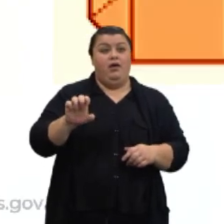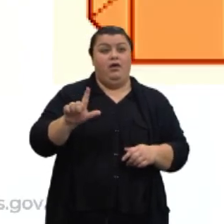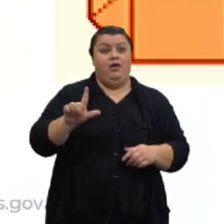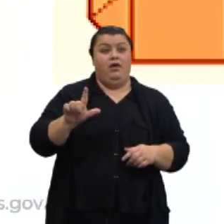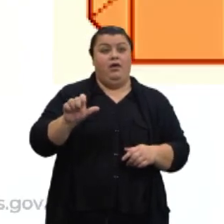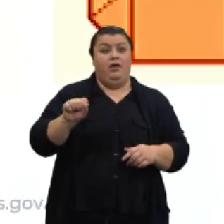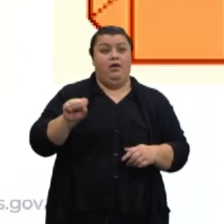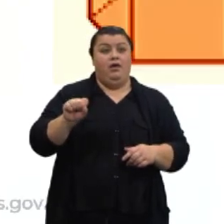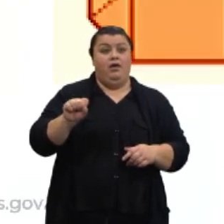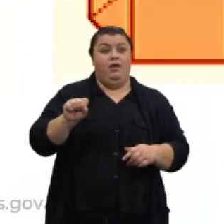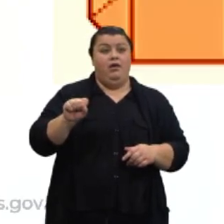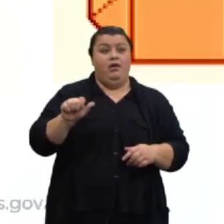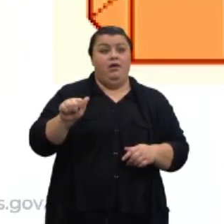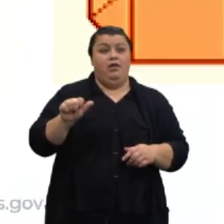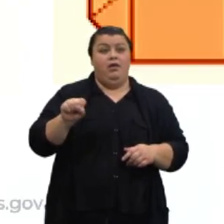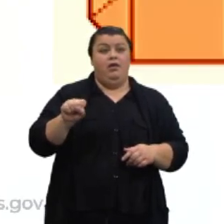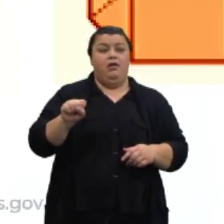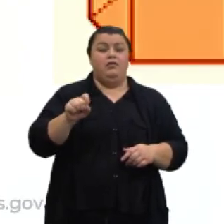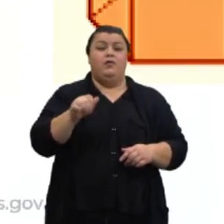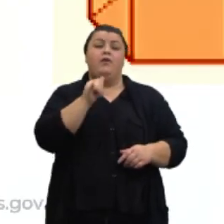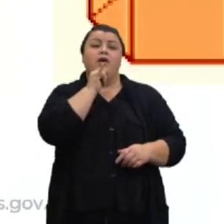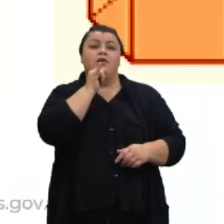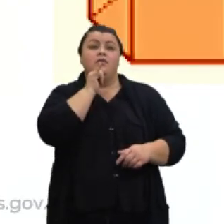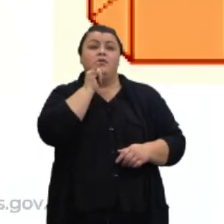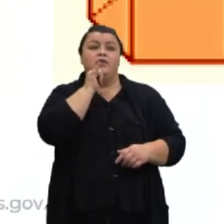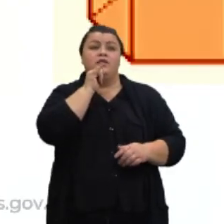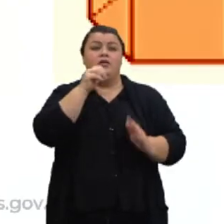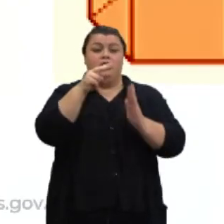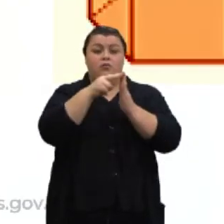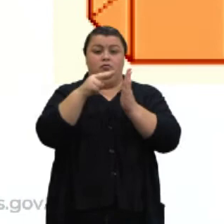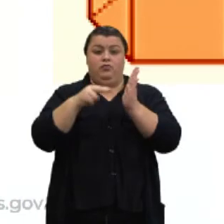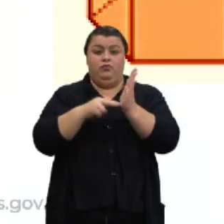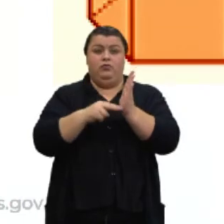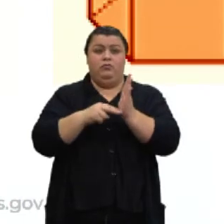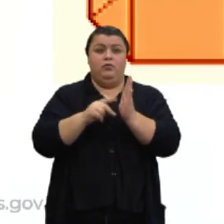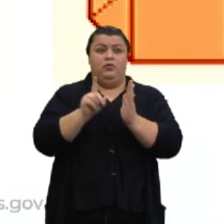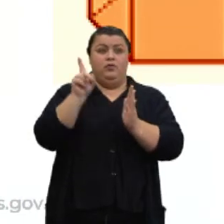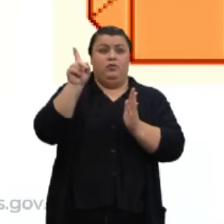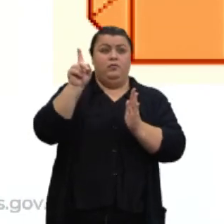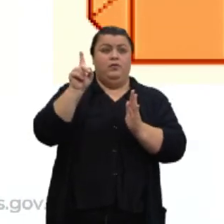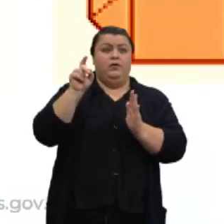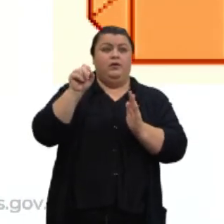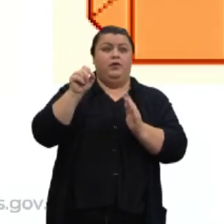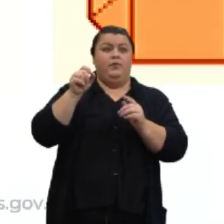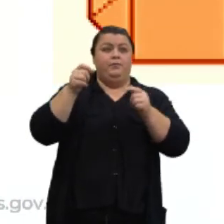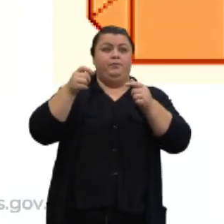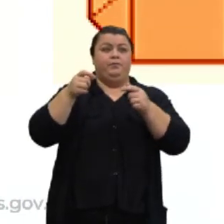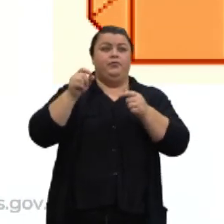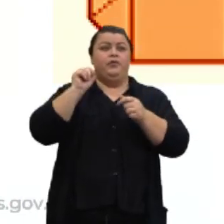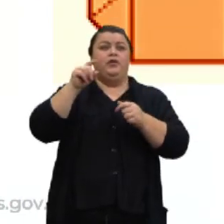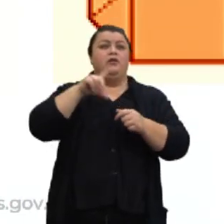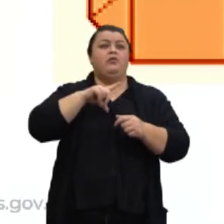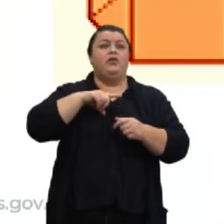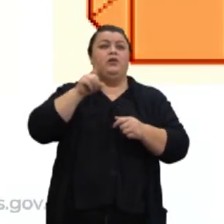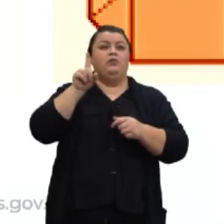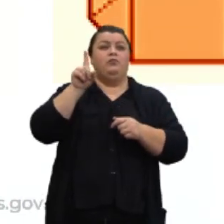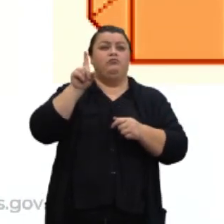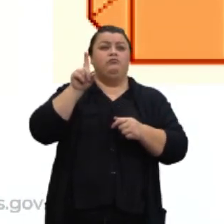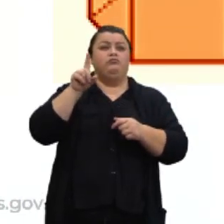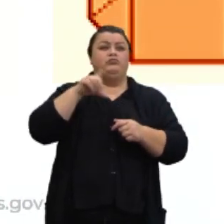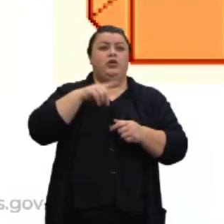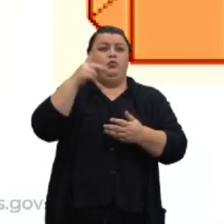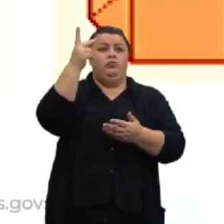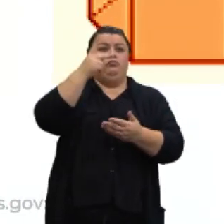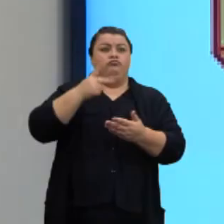Aqui um exemplo de prisma, certo? Deem uma olhada no prisma. O eu tenho lá? Eu tenho uma